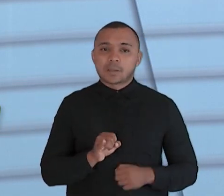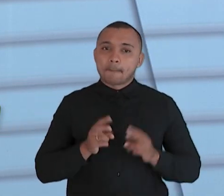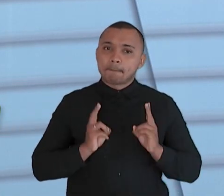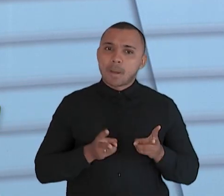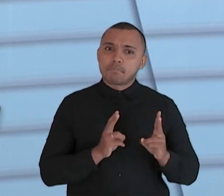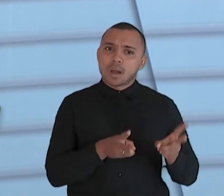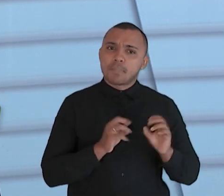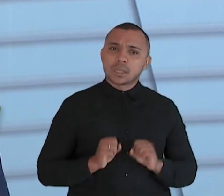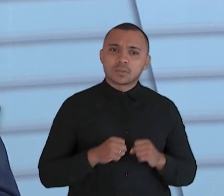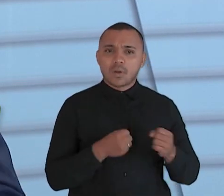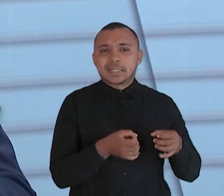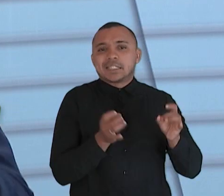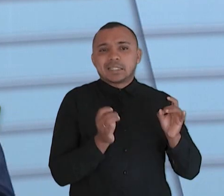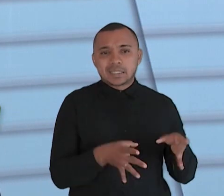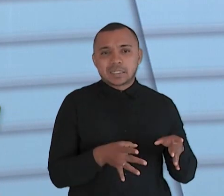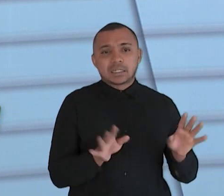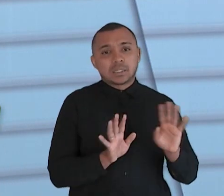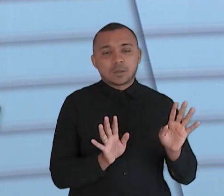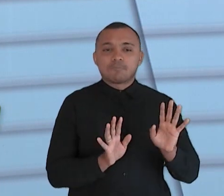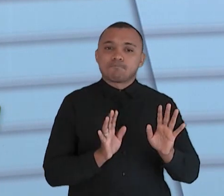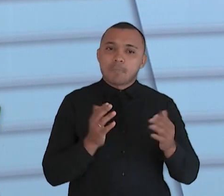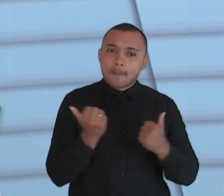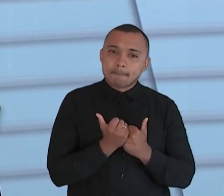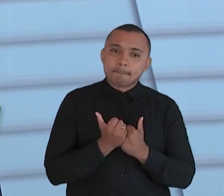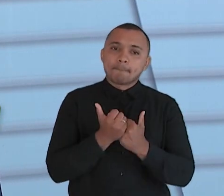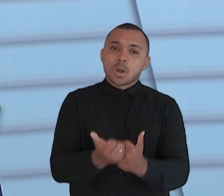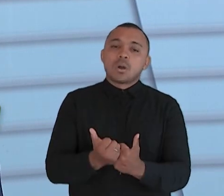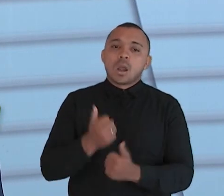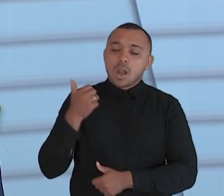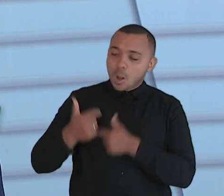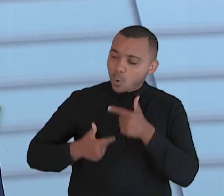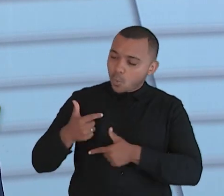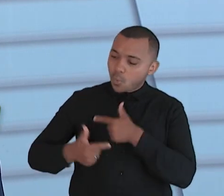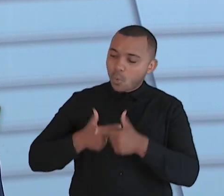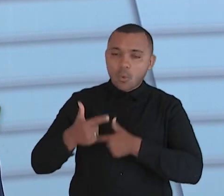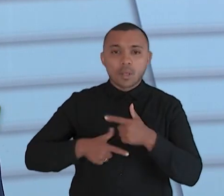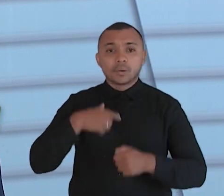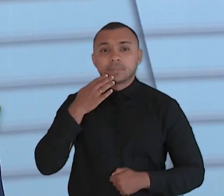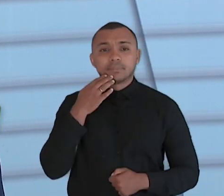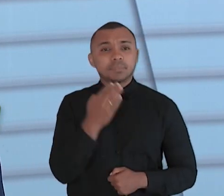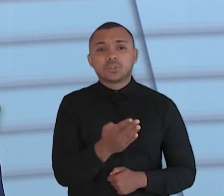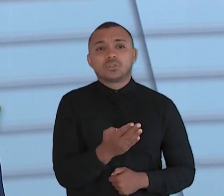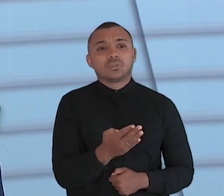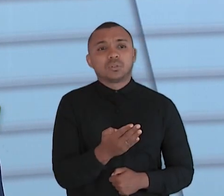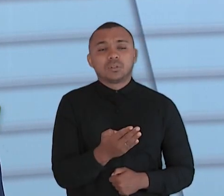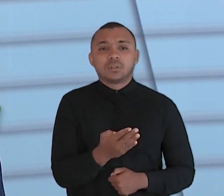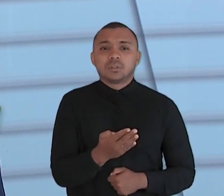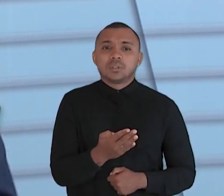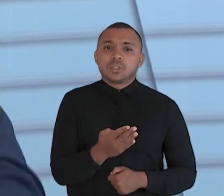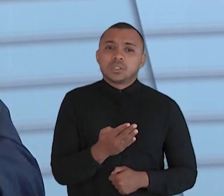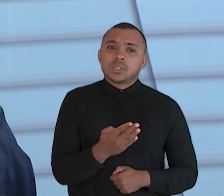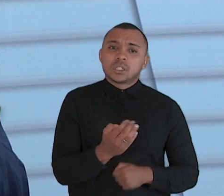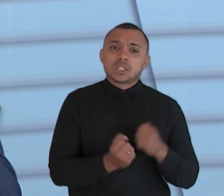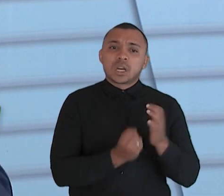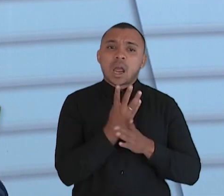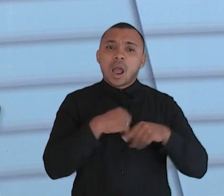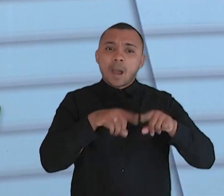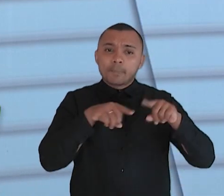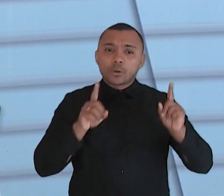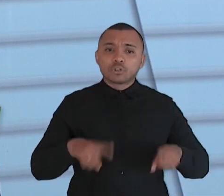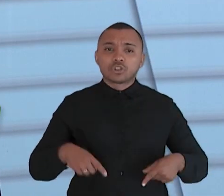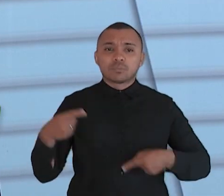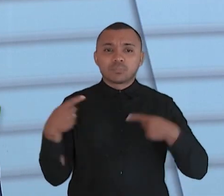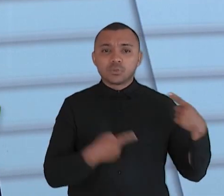ninguém vai desistir de lutar, de buscar essas políticas públicas para que essa